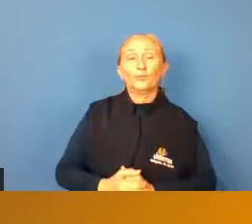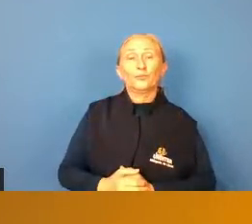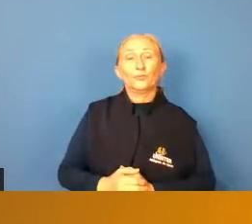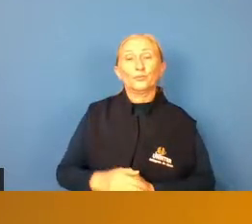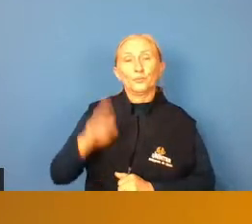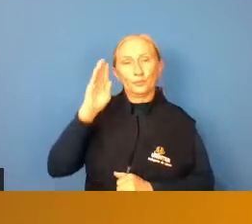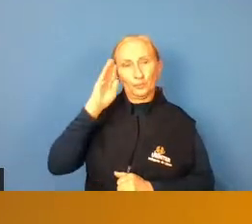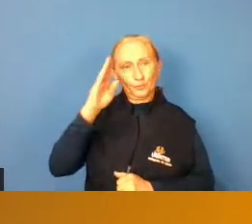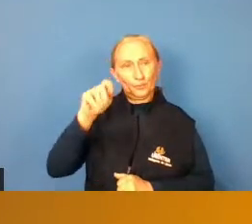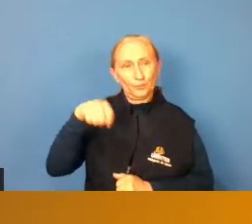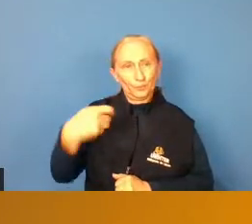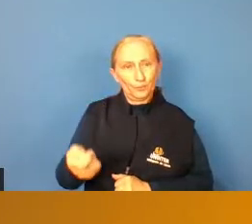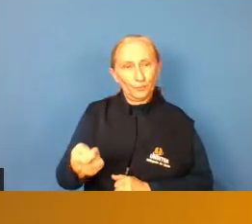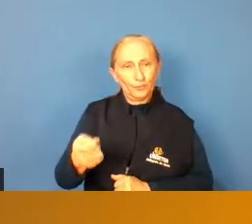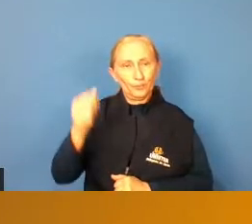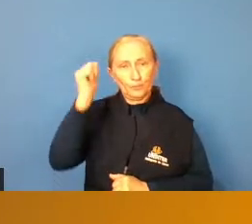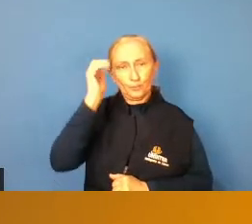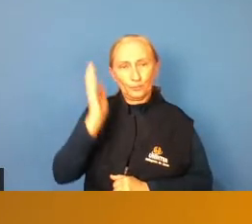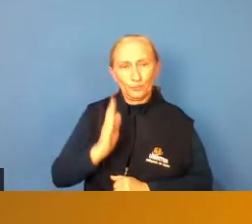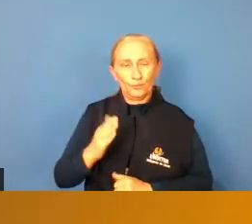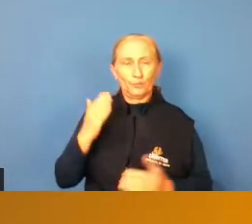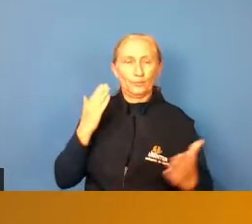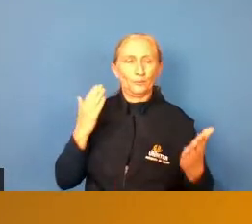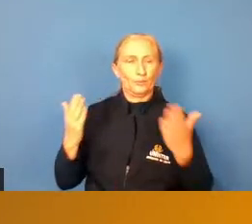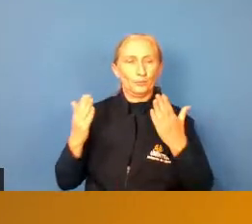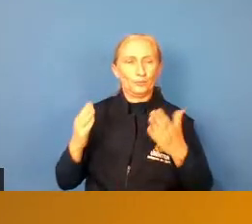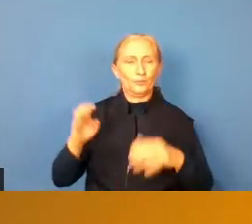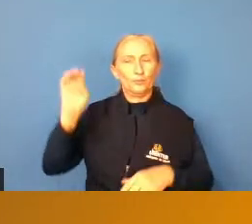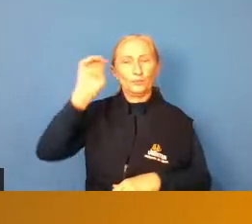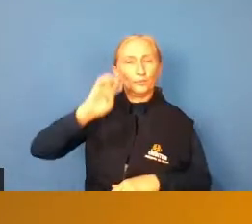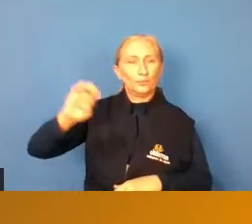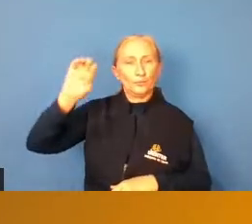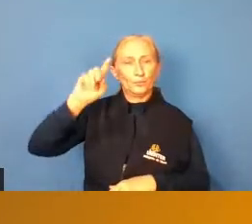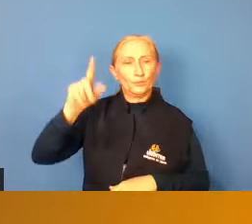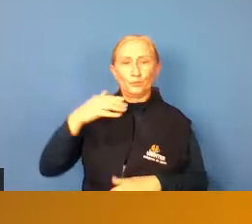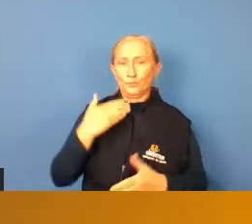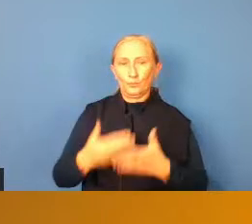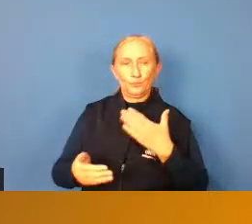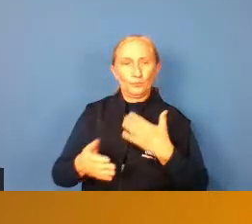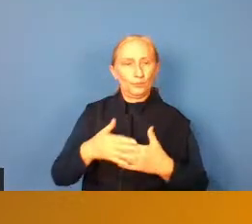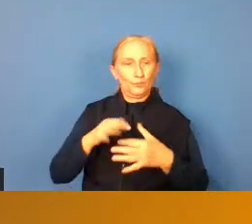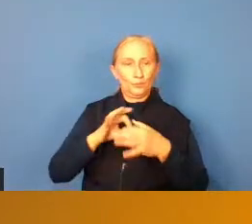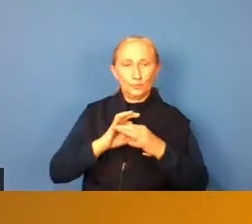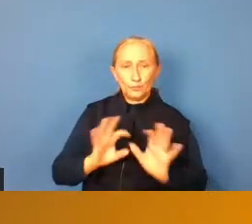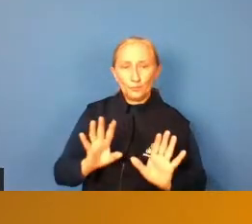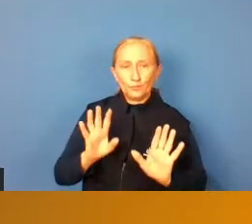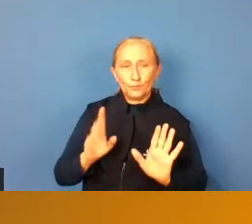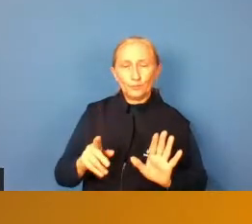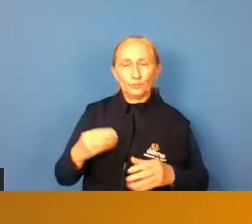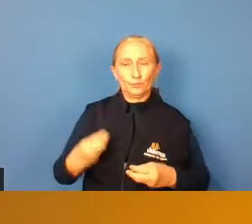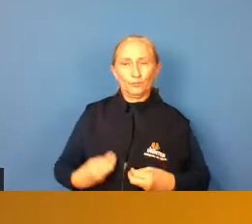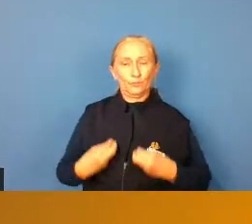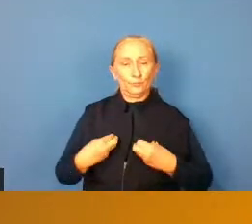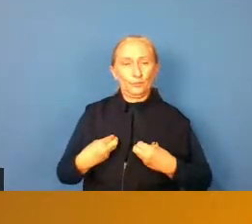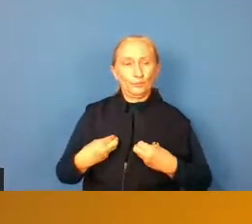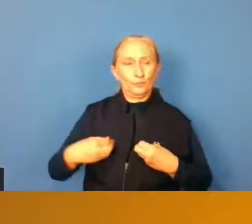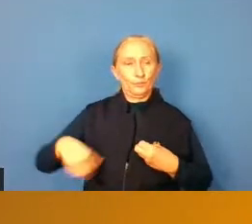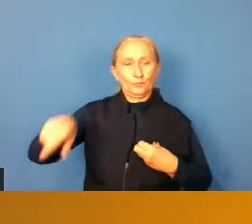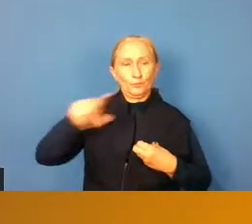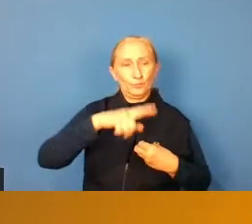principalmente em relação ao brasileiro né comparado com o europeu independente do da posição dele no